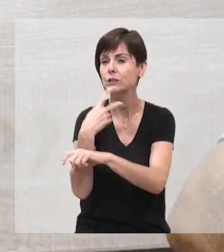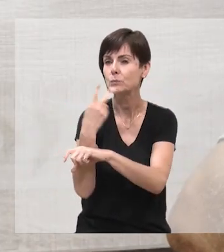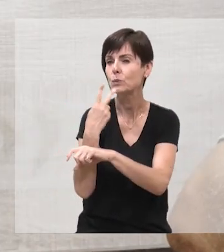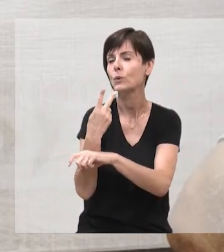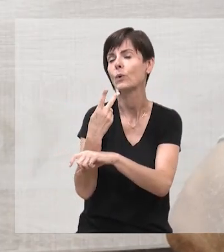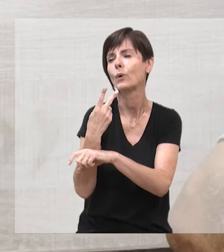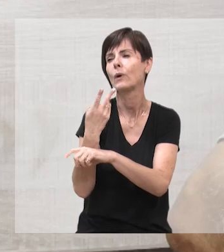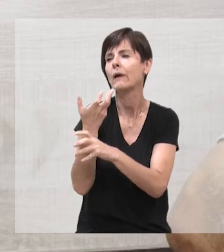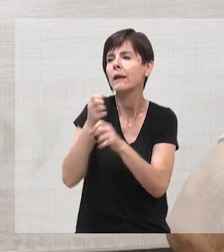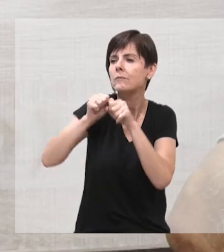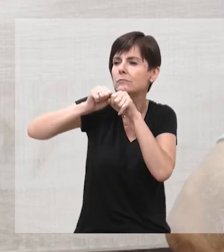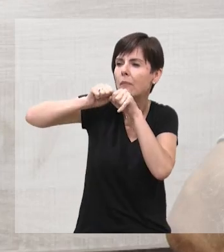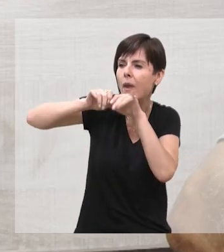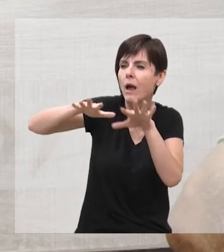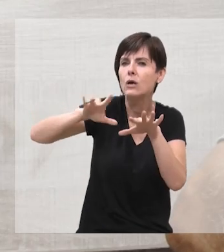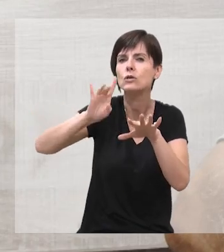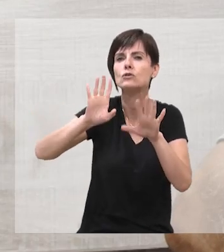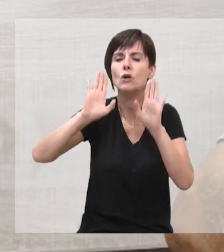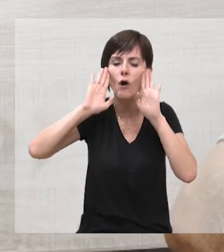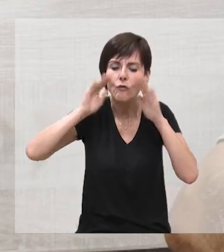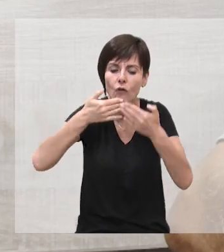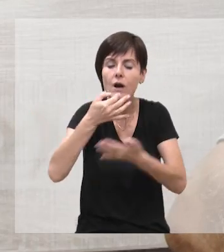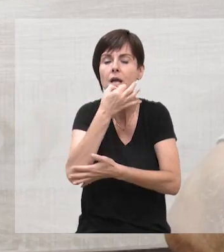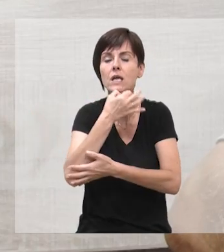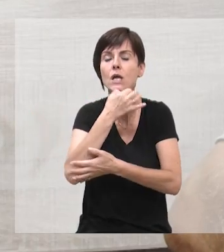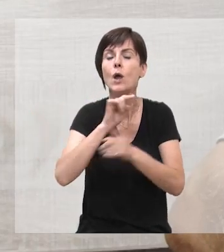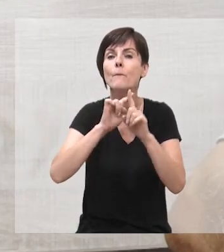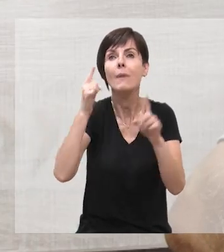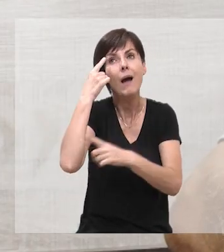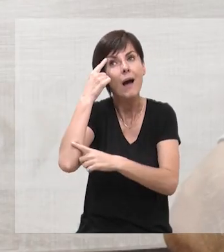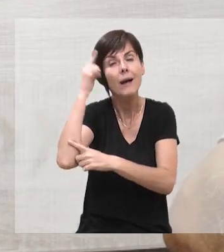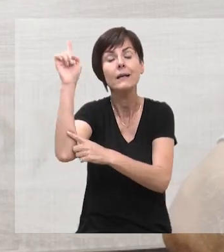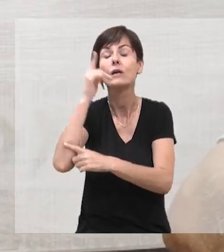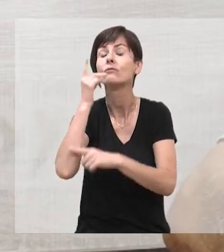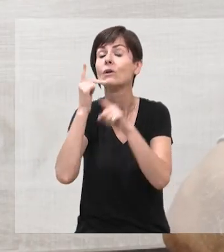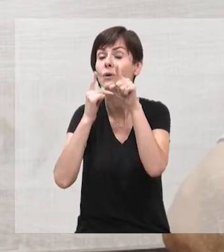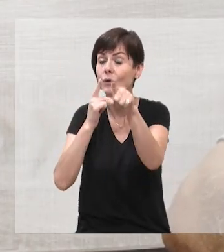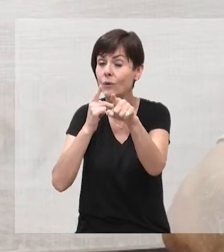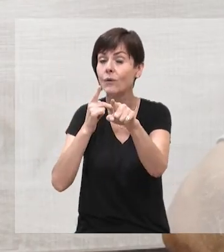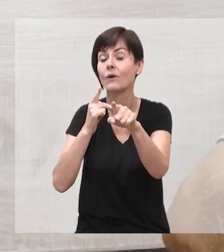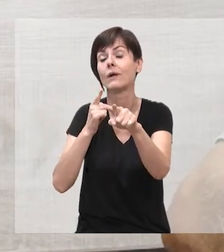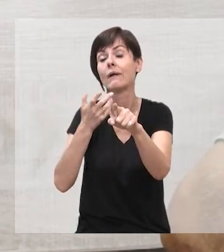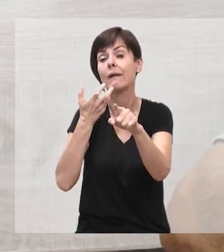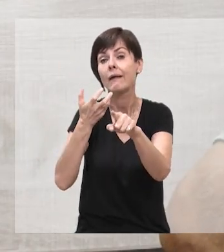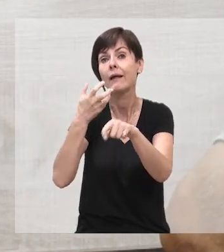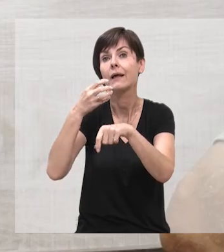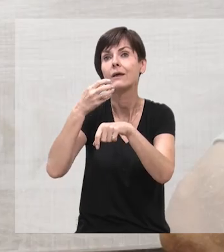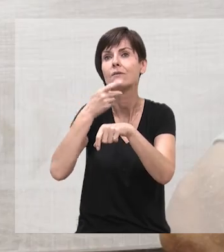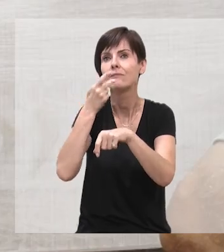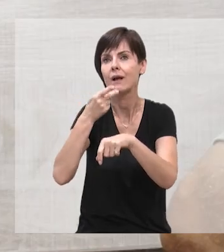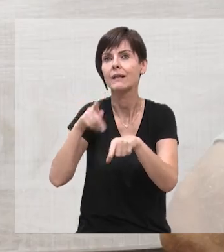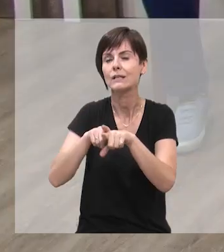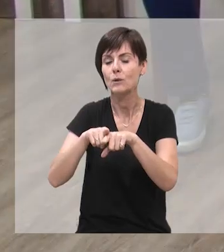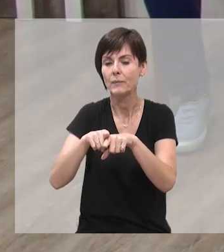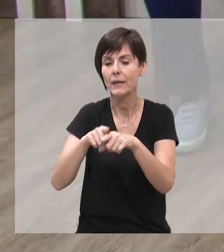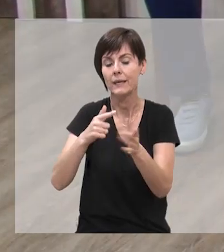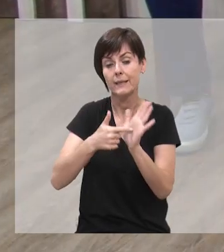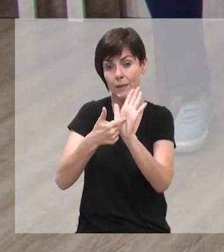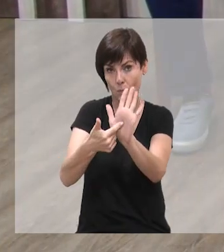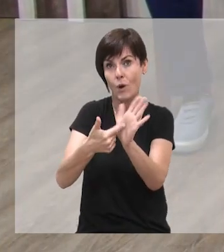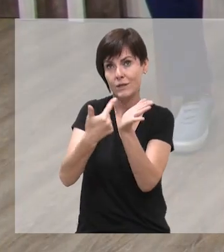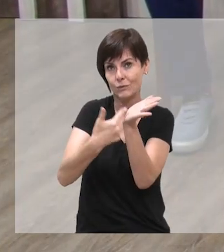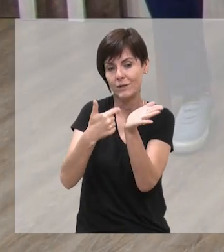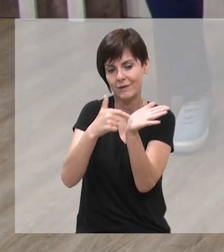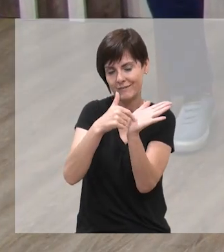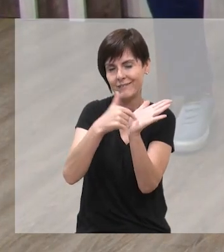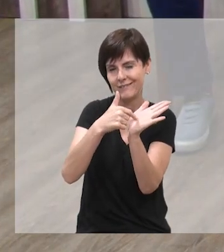esse círculo, não focando somente em Caxias. E com essa ideia que tu falaste é bem pertinente, porque a gente comenta na apresentação